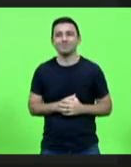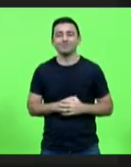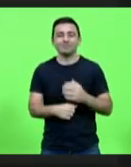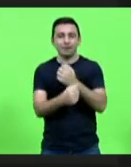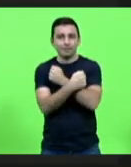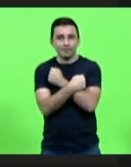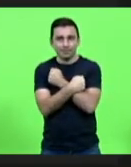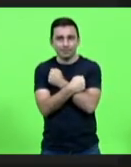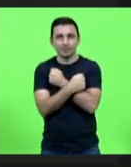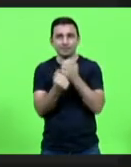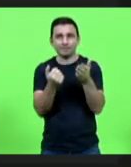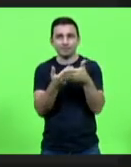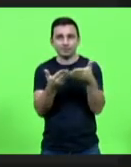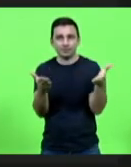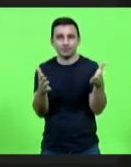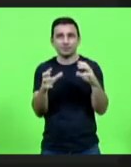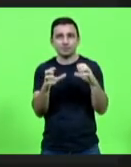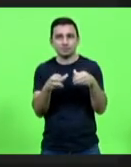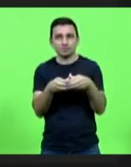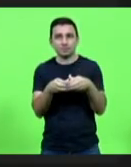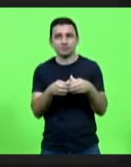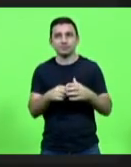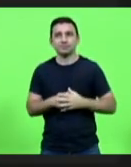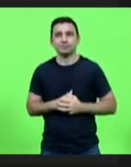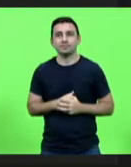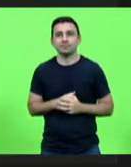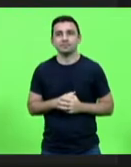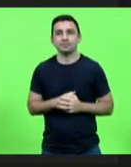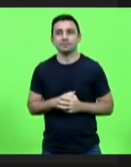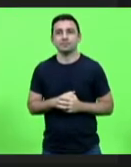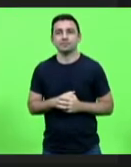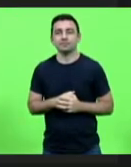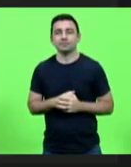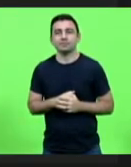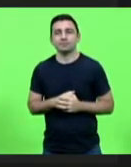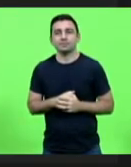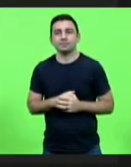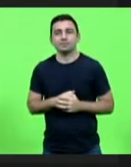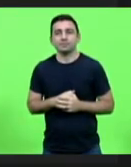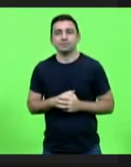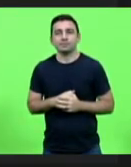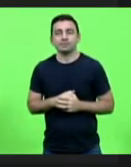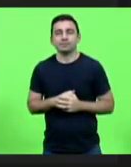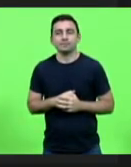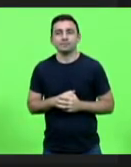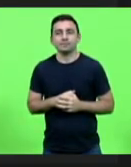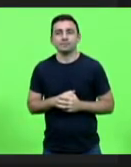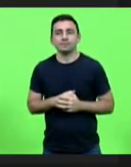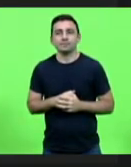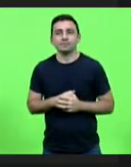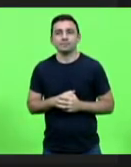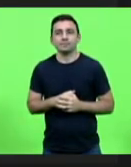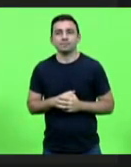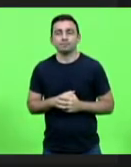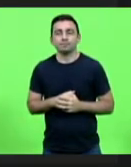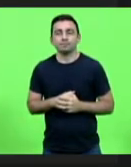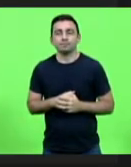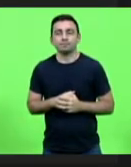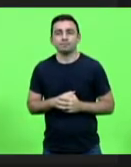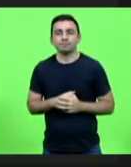a toda a equipe da Fundação. Obrigada, boa tarde a todos. Boa tarde, obrigada. Bom, então,